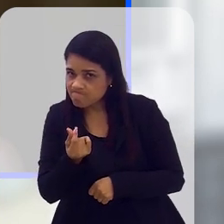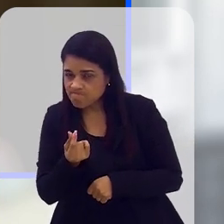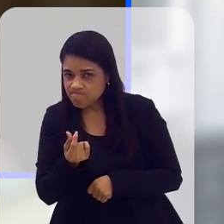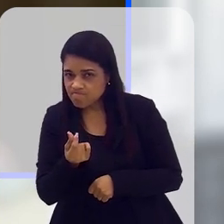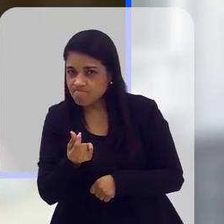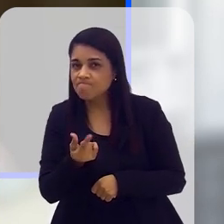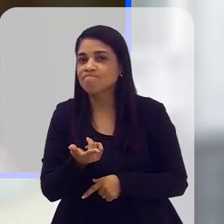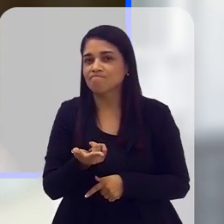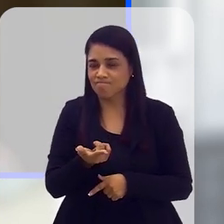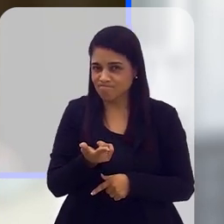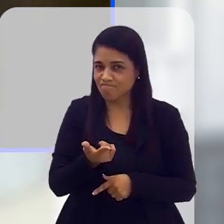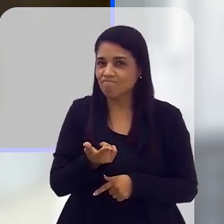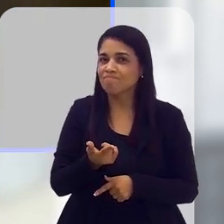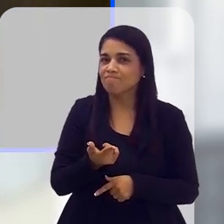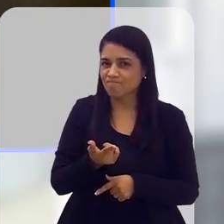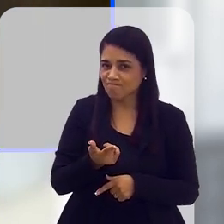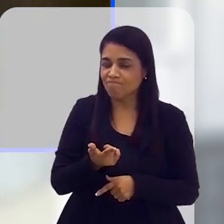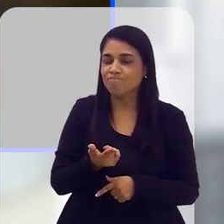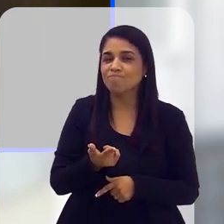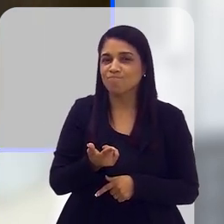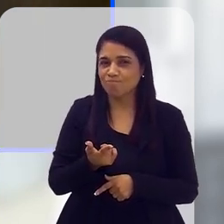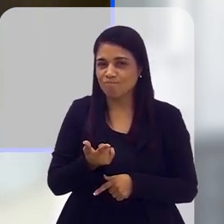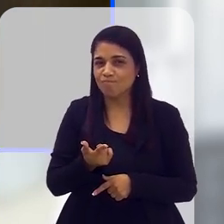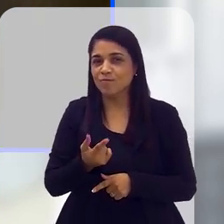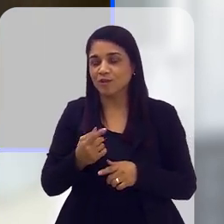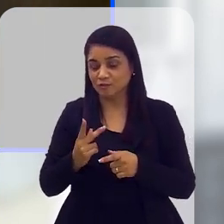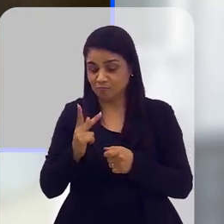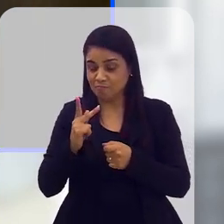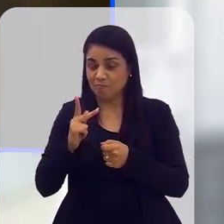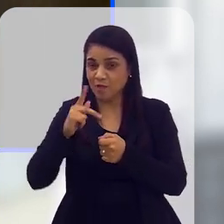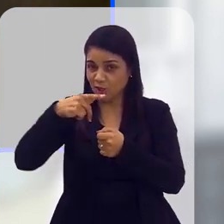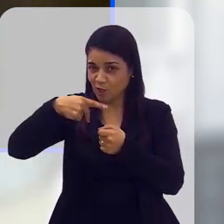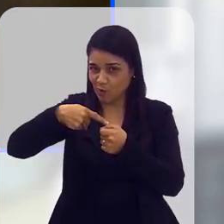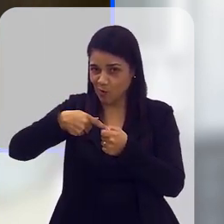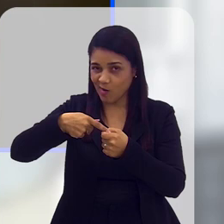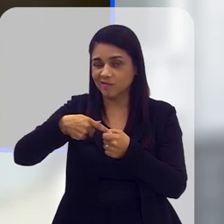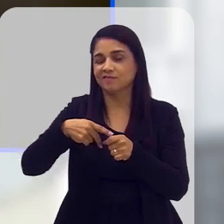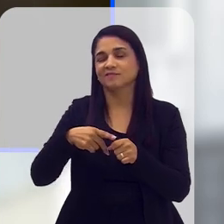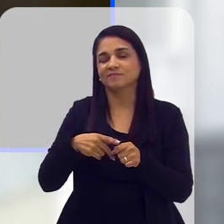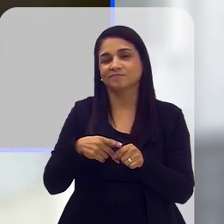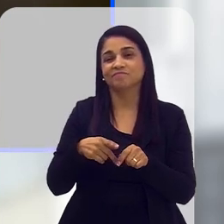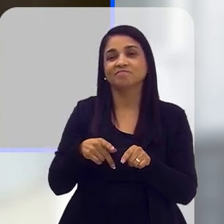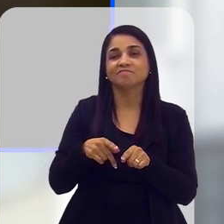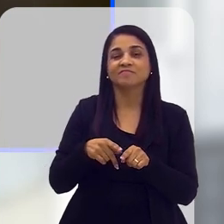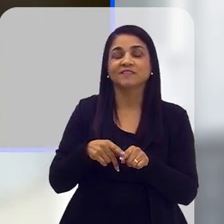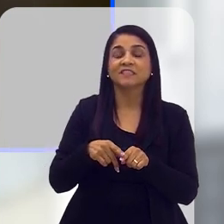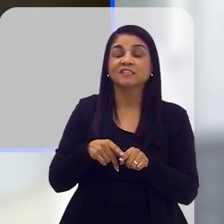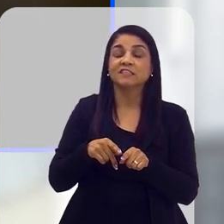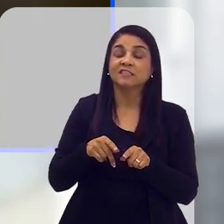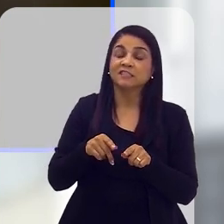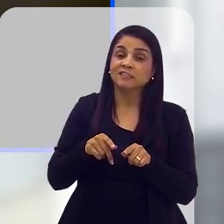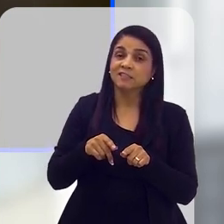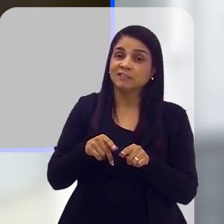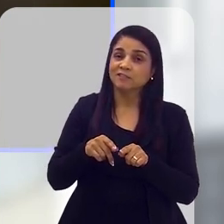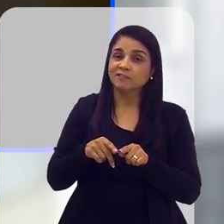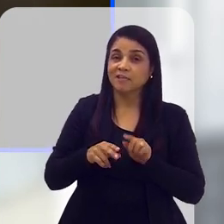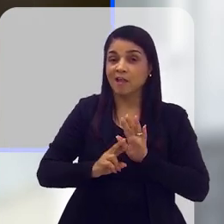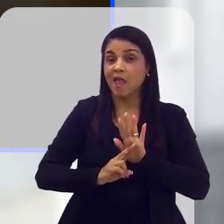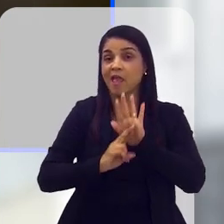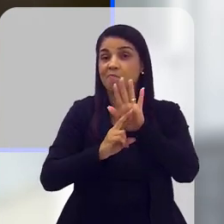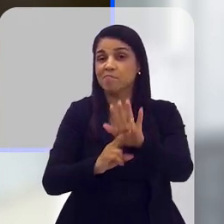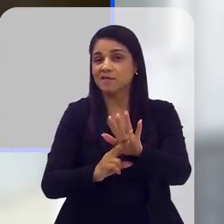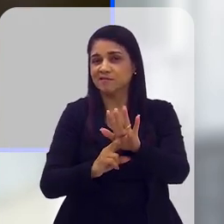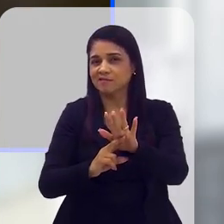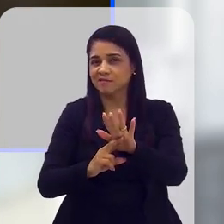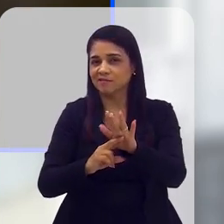realmente países produtores, grandes produtores de petróleo, etc., de serem